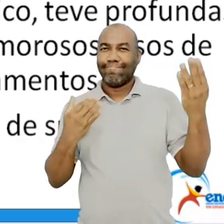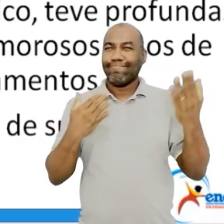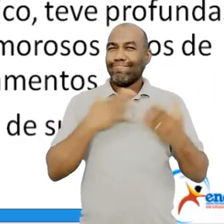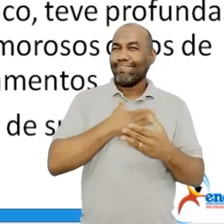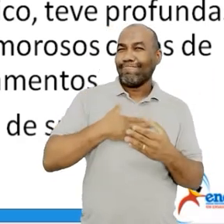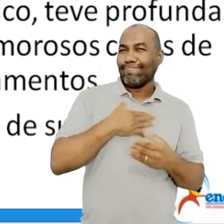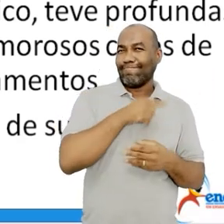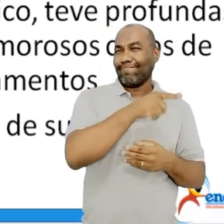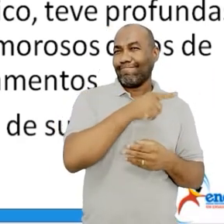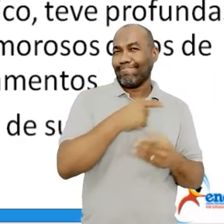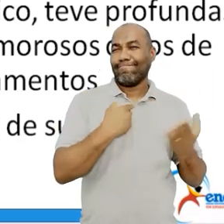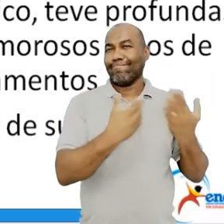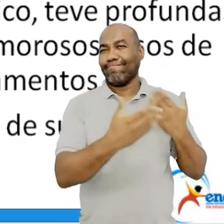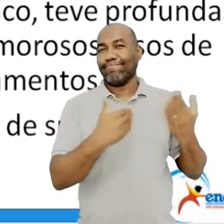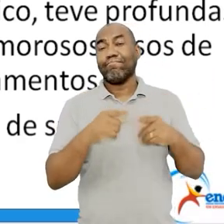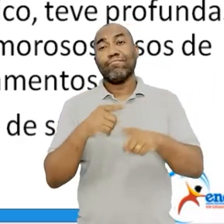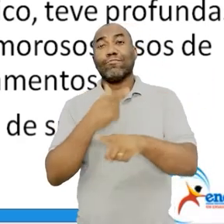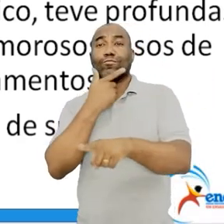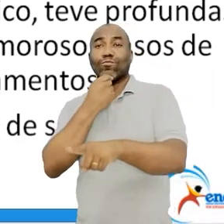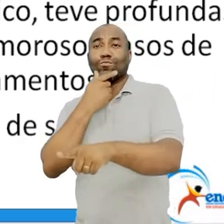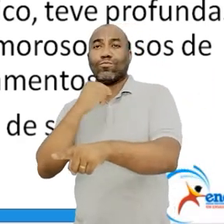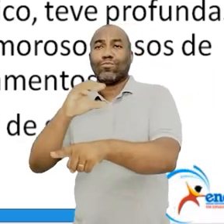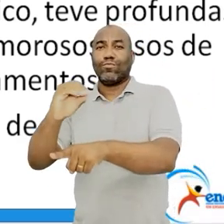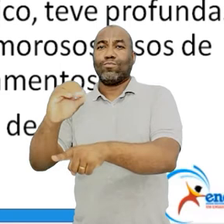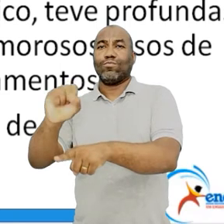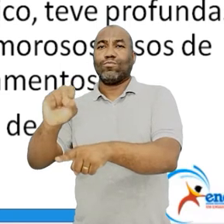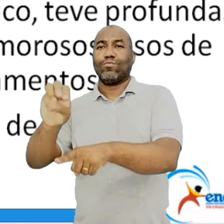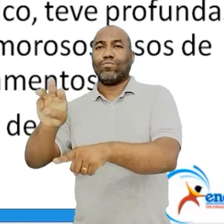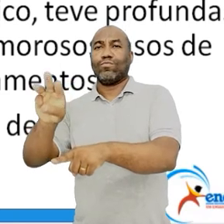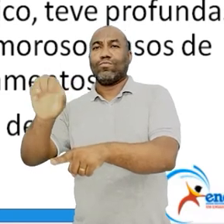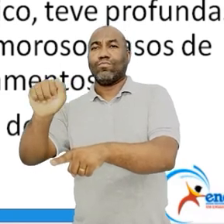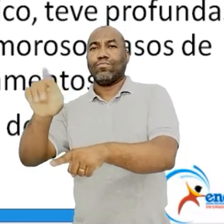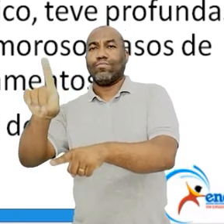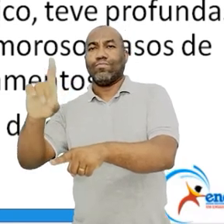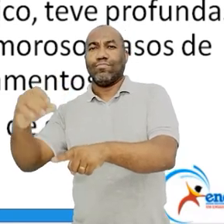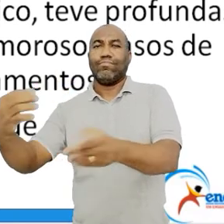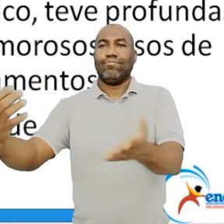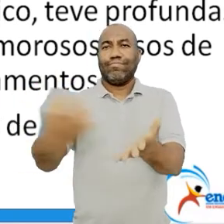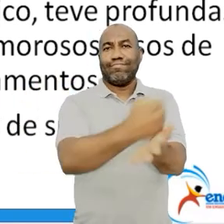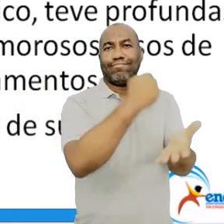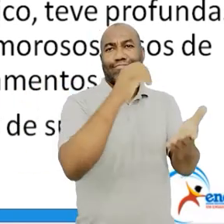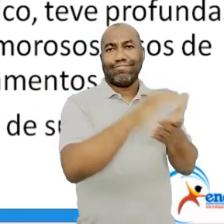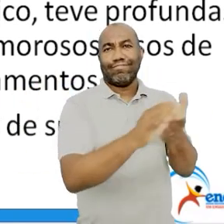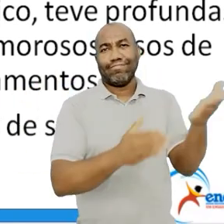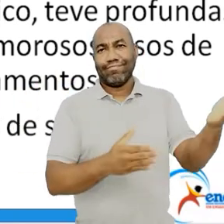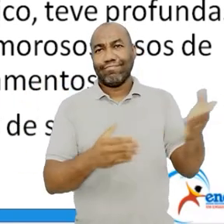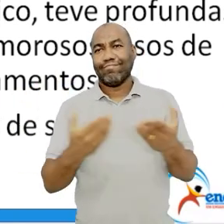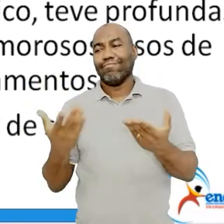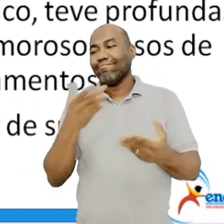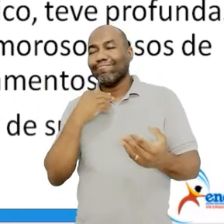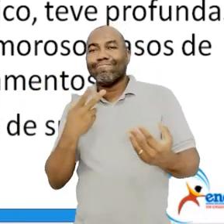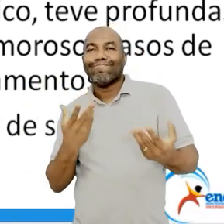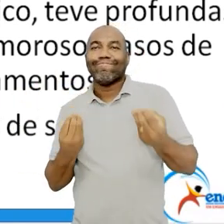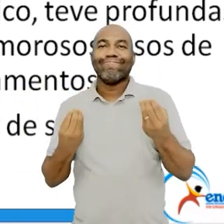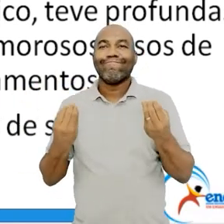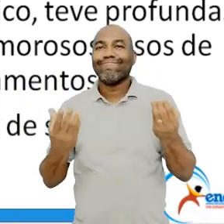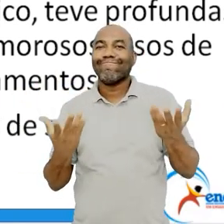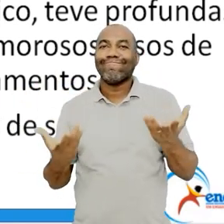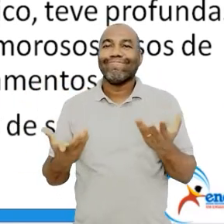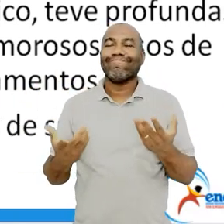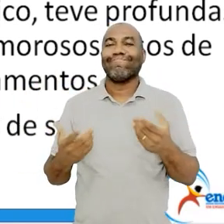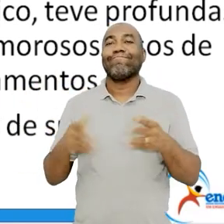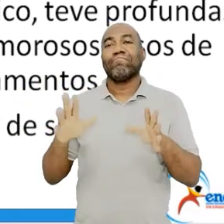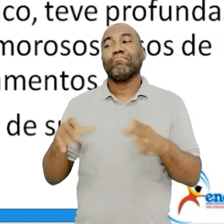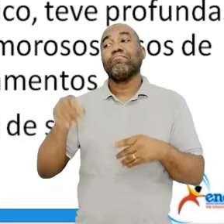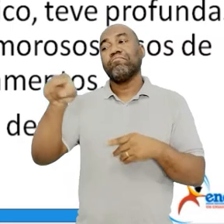Andrade era bem incoerente, ele era rico, depois ele quebra e fica pobre, certo? Pobre não, né? Fica